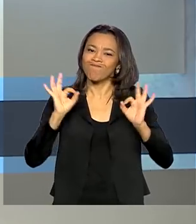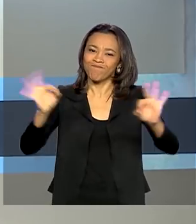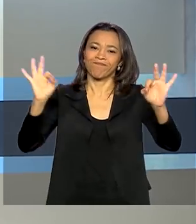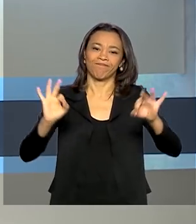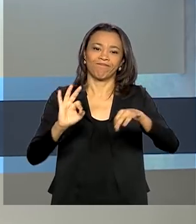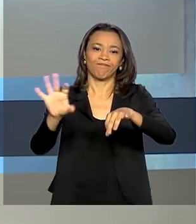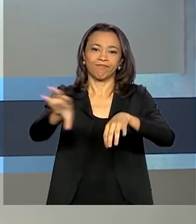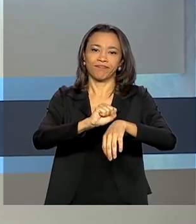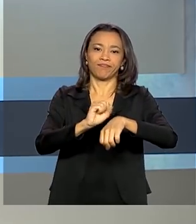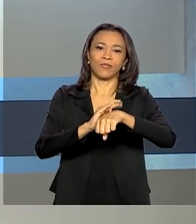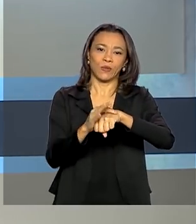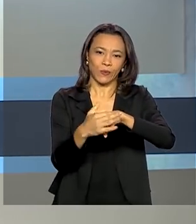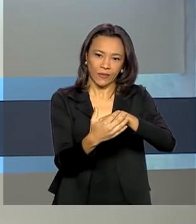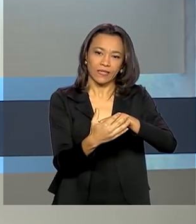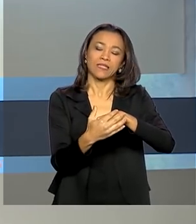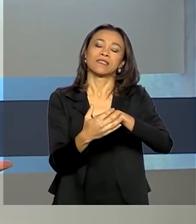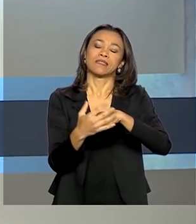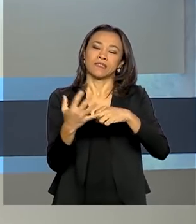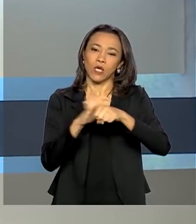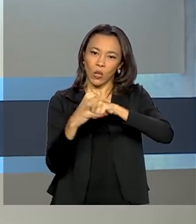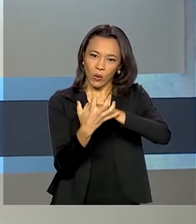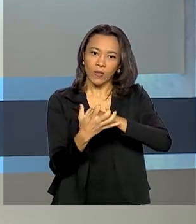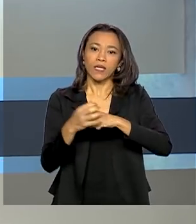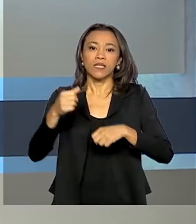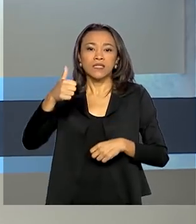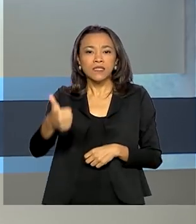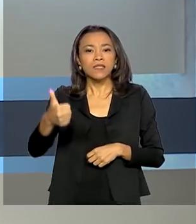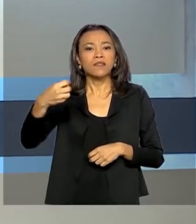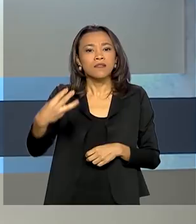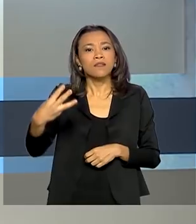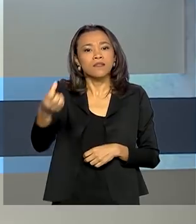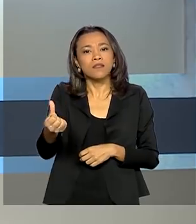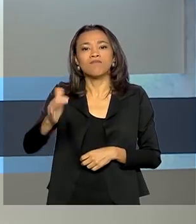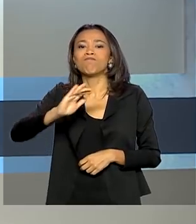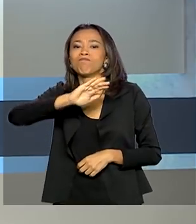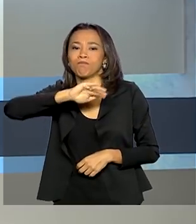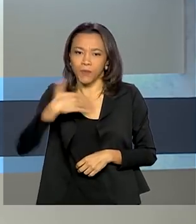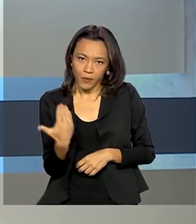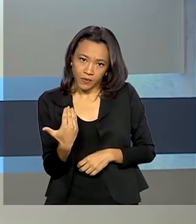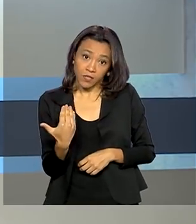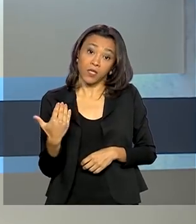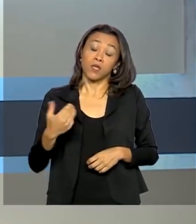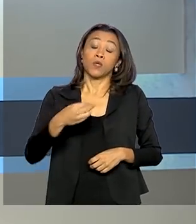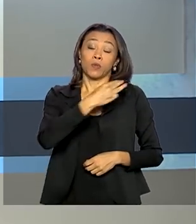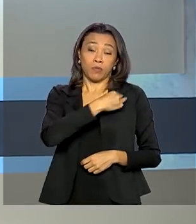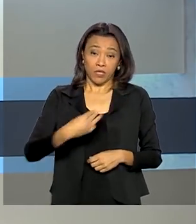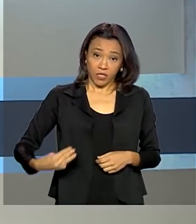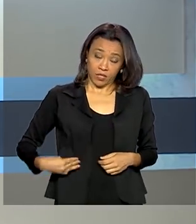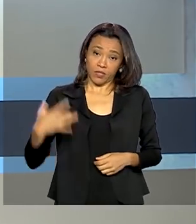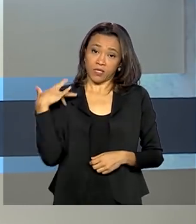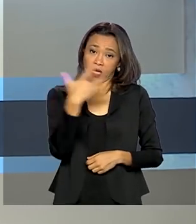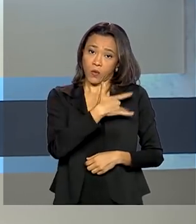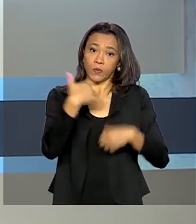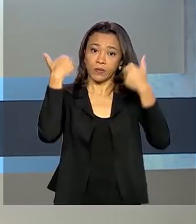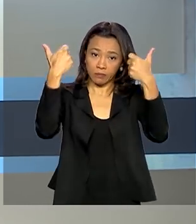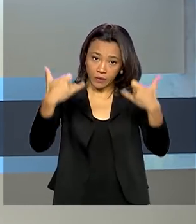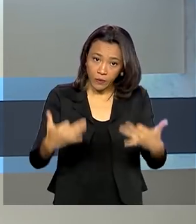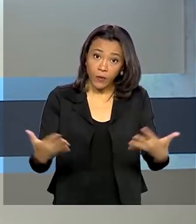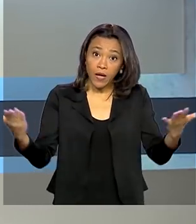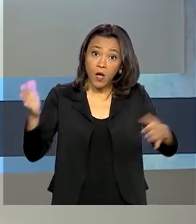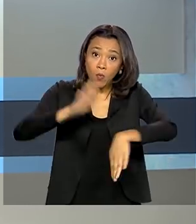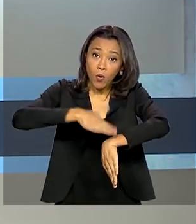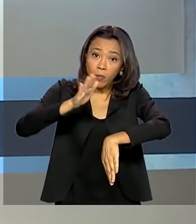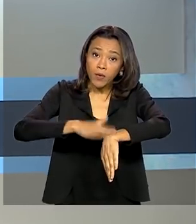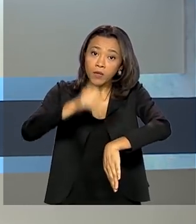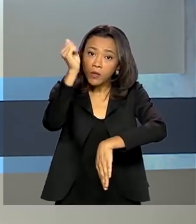e 136 mortes. No fim de semana, o ministro da Saúde explicou que agora é um momento em que o Brasil precisa se unir